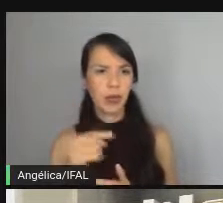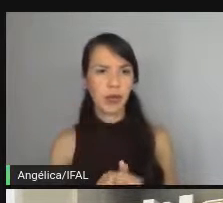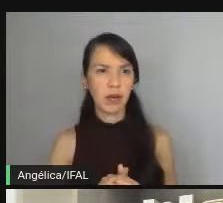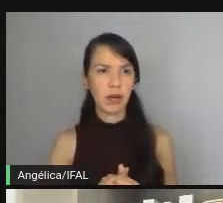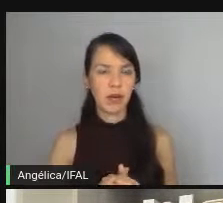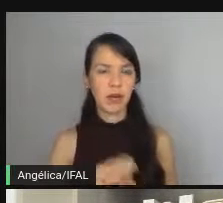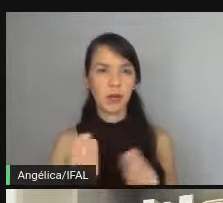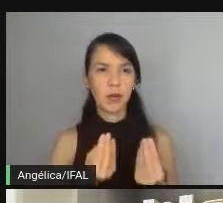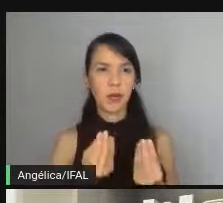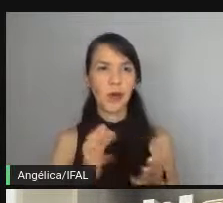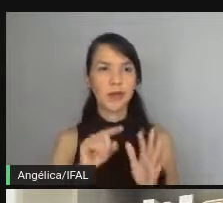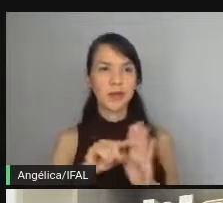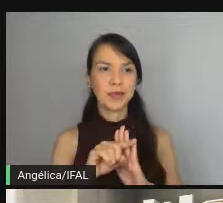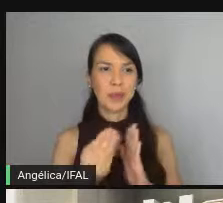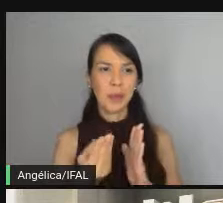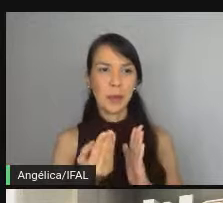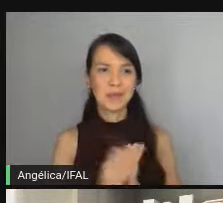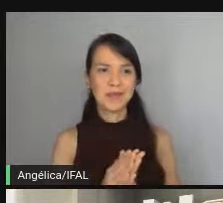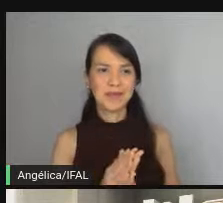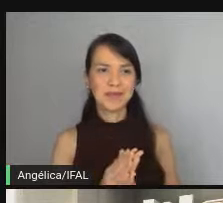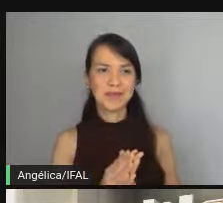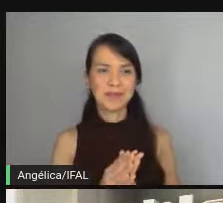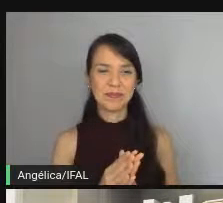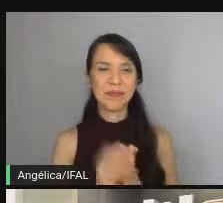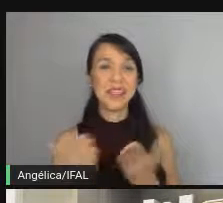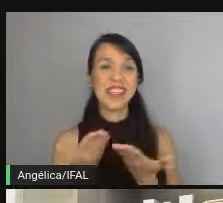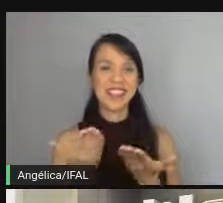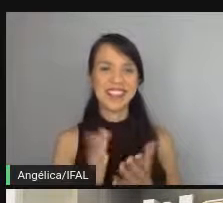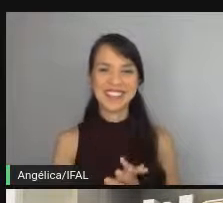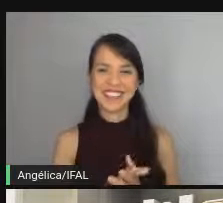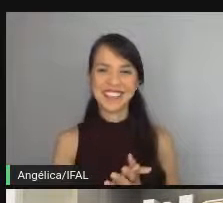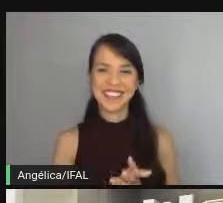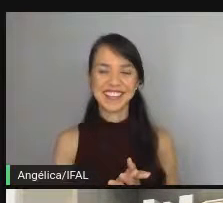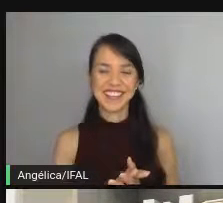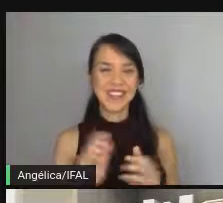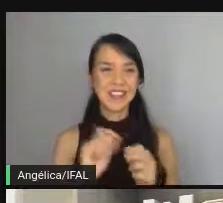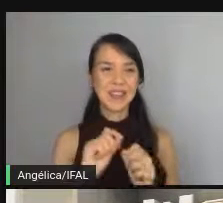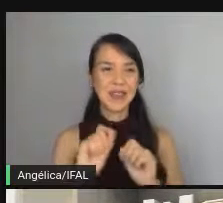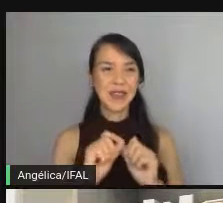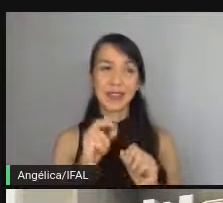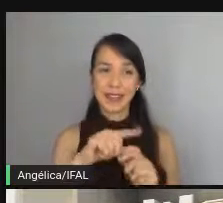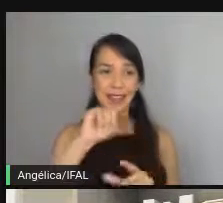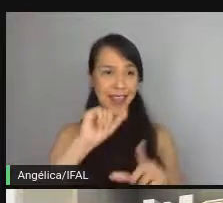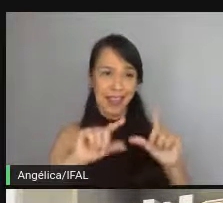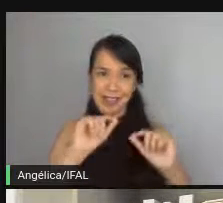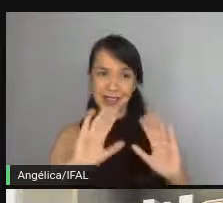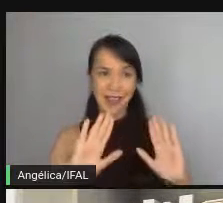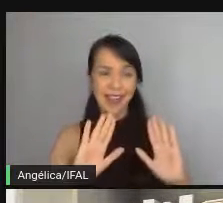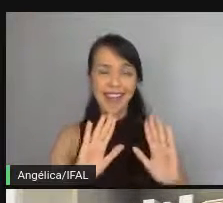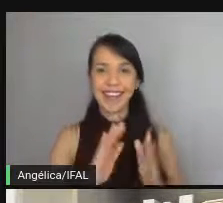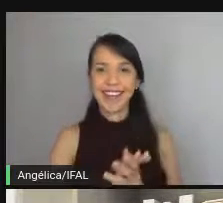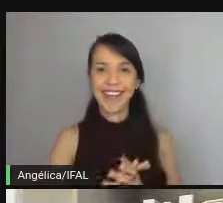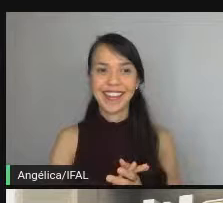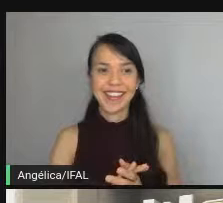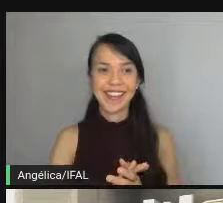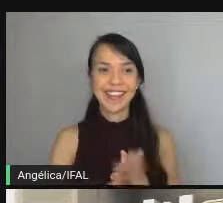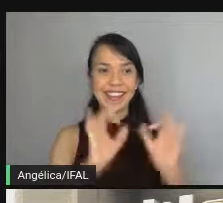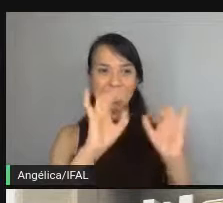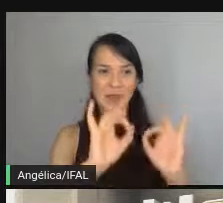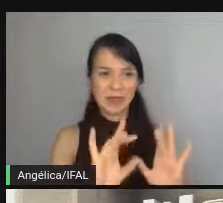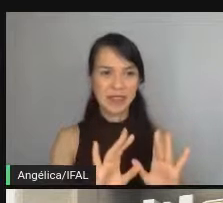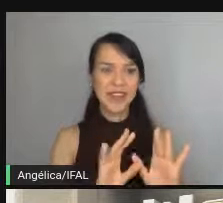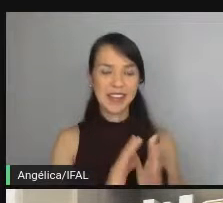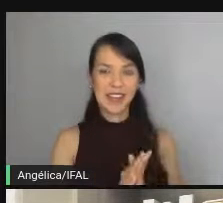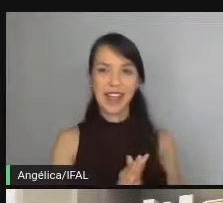Perfeito. E aí? E aí? acha? O a gente faz? A gente está especificando, não Exatamente.